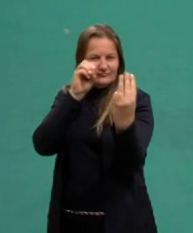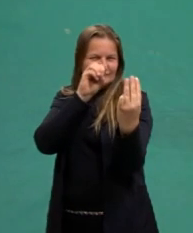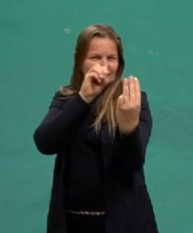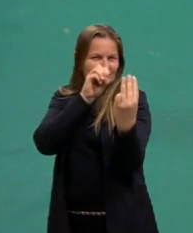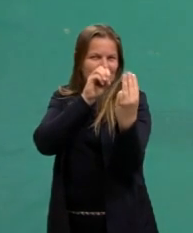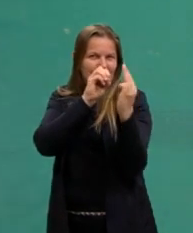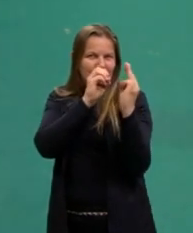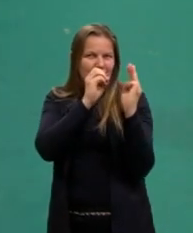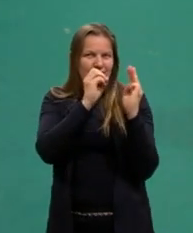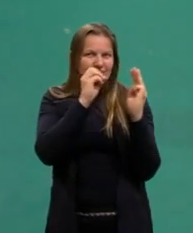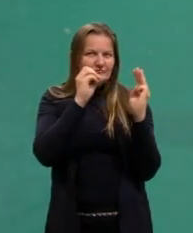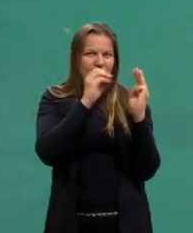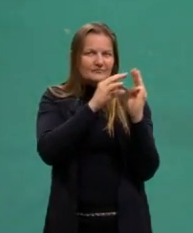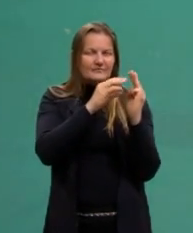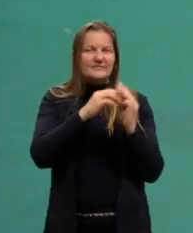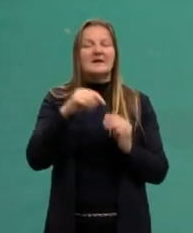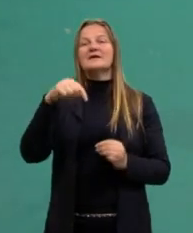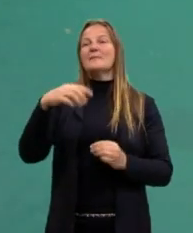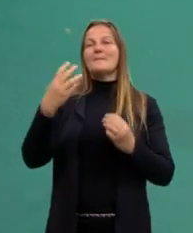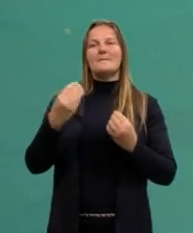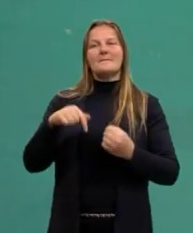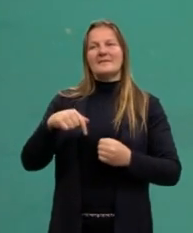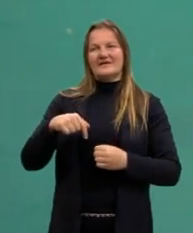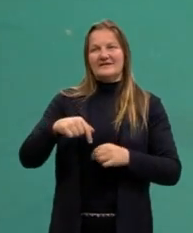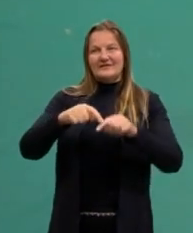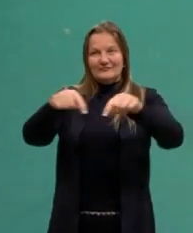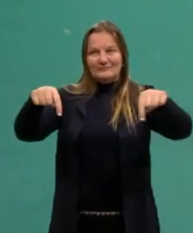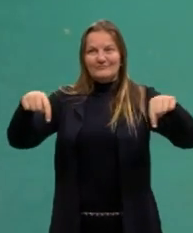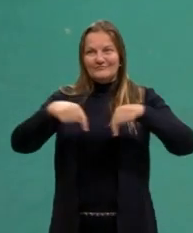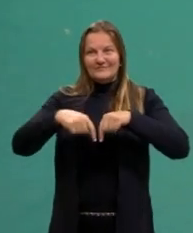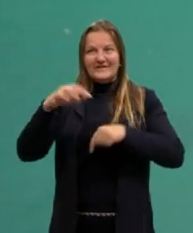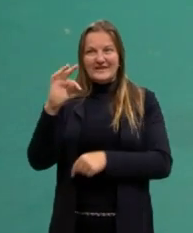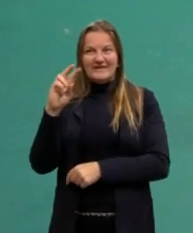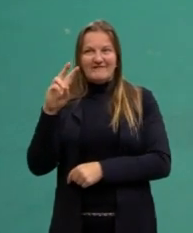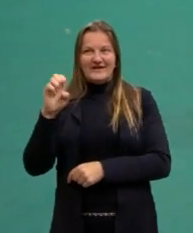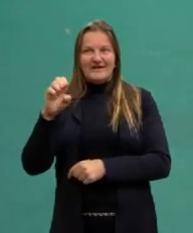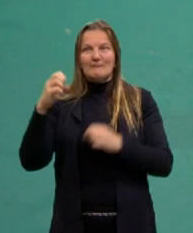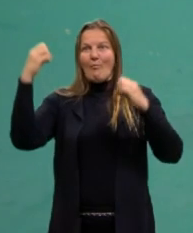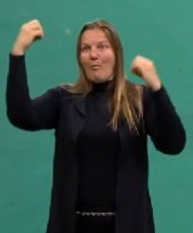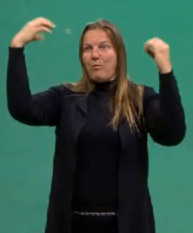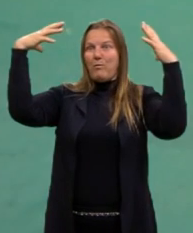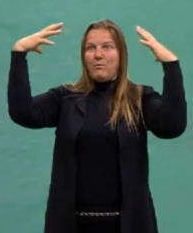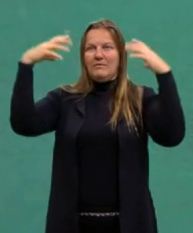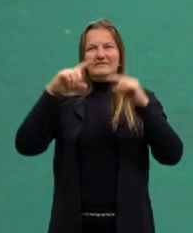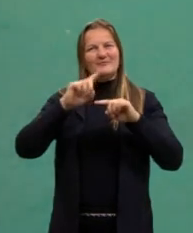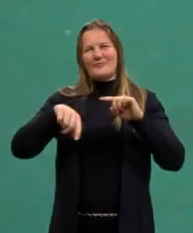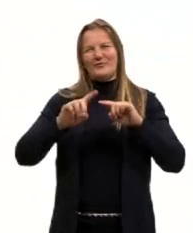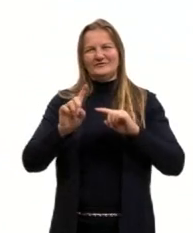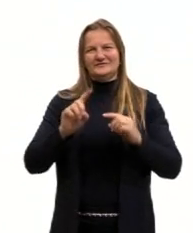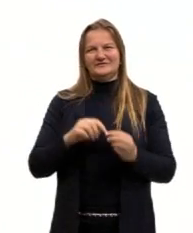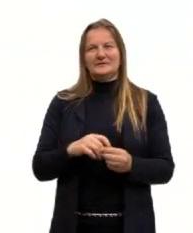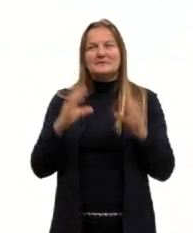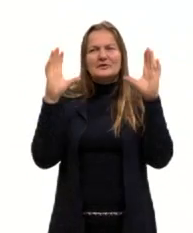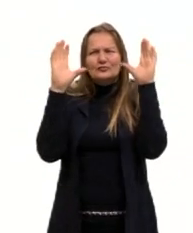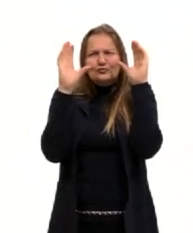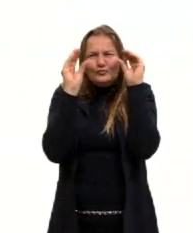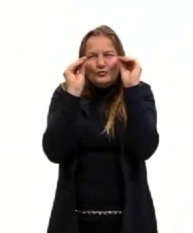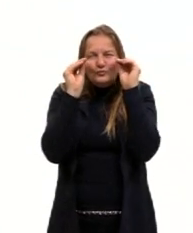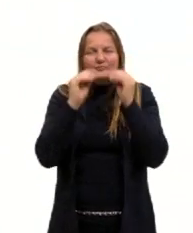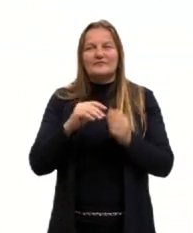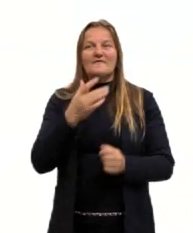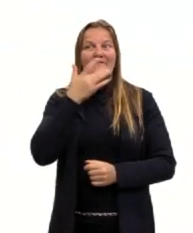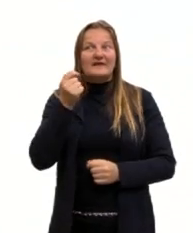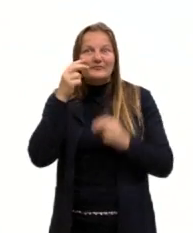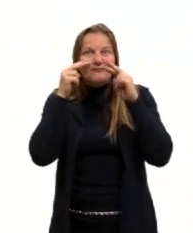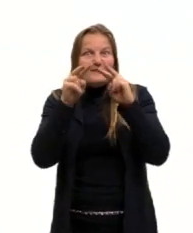luz, assim como a gente tem aqui no estúdio, não dá para observar tão bem o efeito, certo? E aí a gente consegue observar exatamente isso que a gente tem aqui